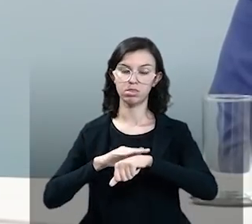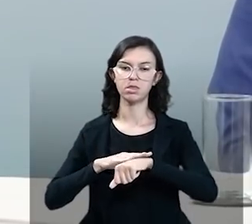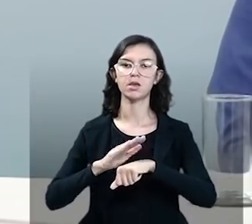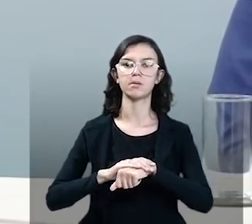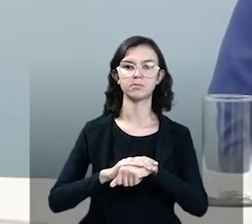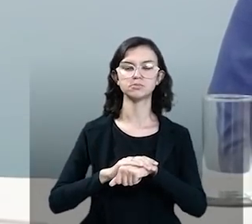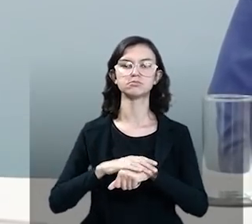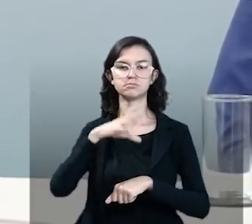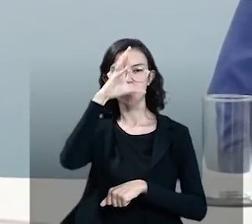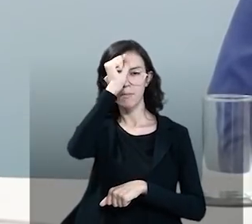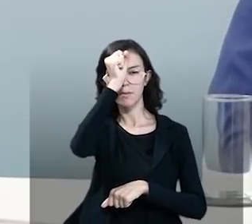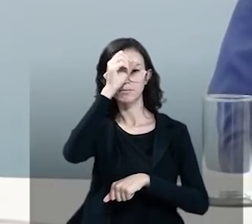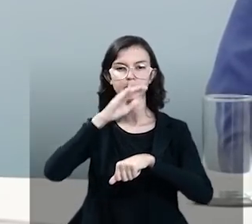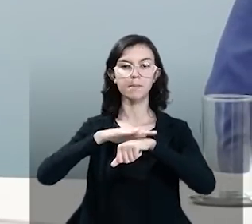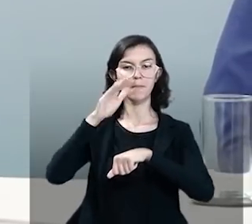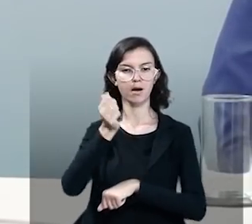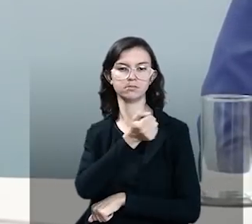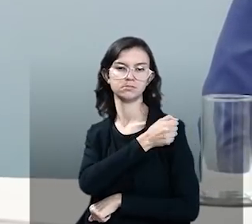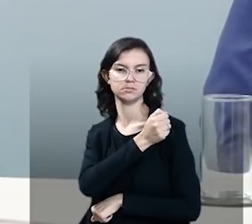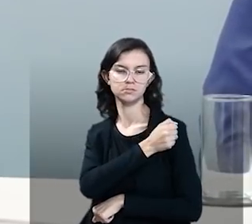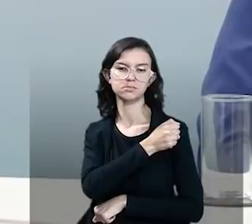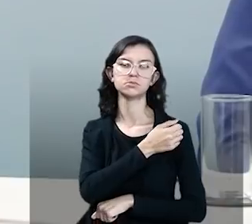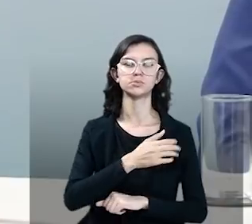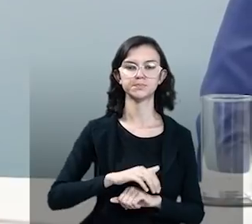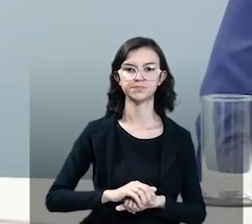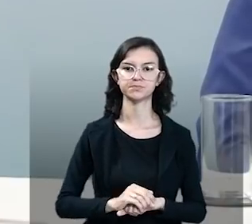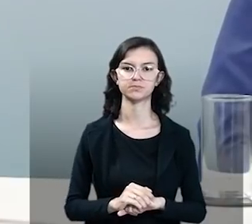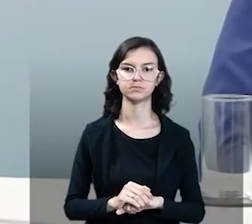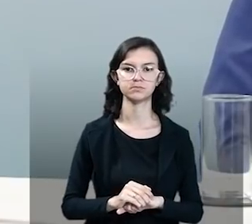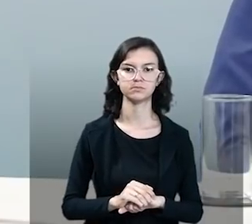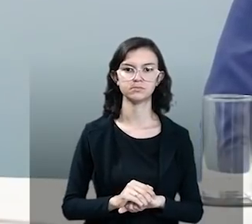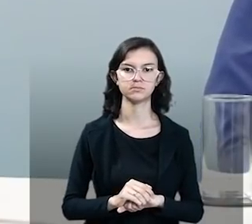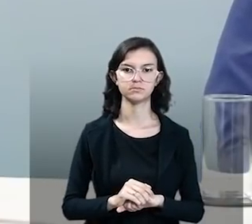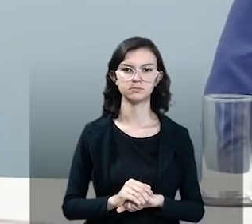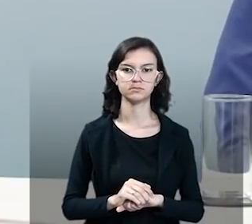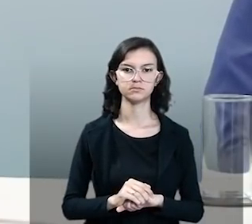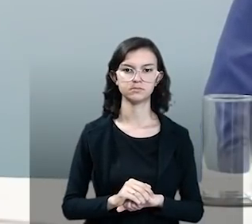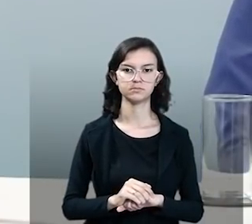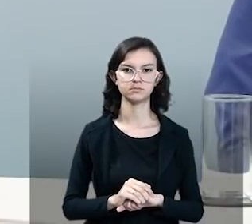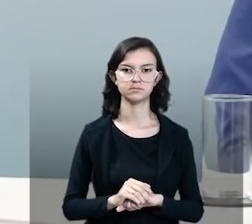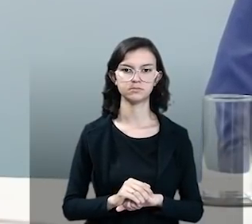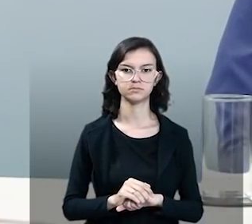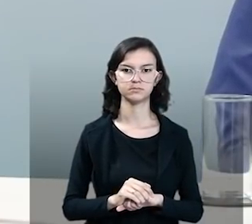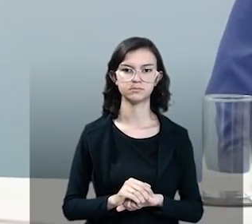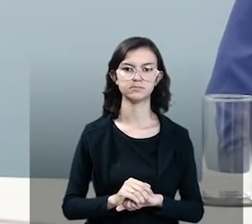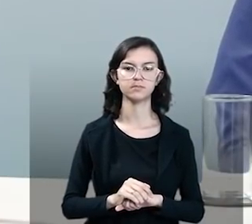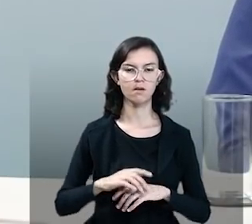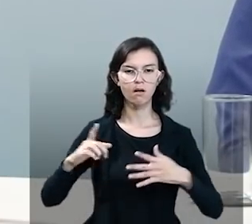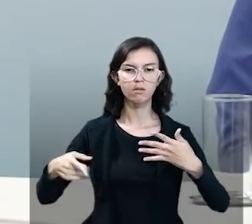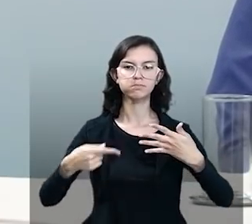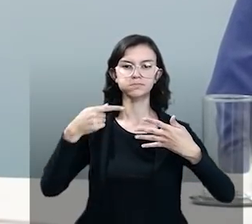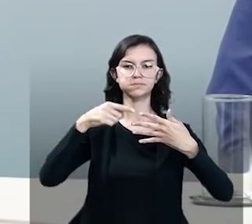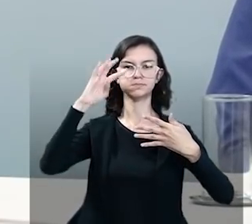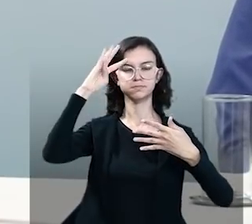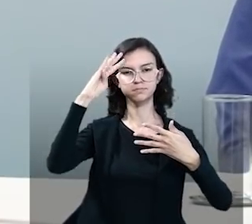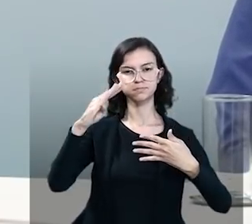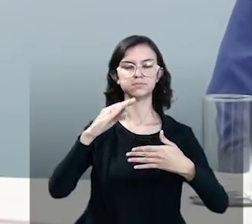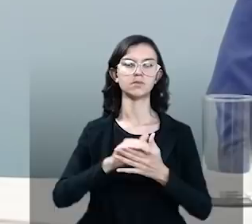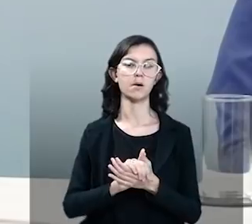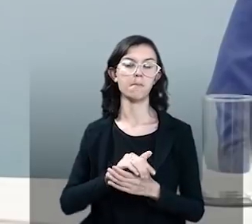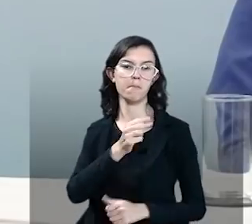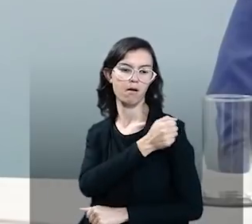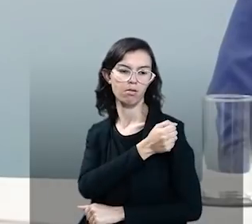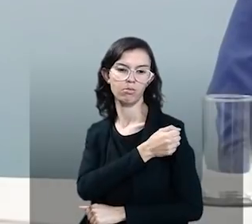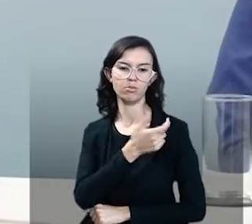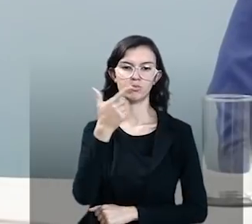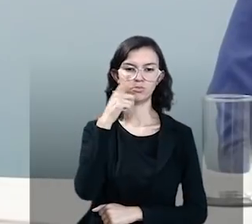docente, eu como docente, eu acho que isso também passa a ser um privilégio para todos os docentes, mais uma forma, mais uma